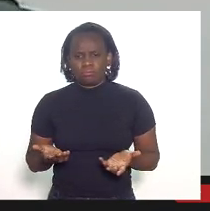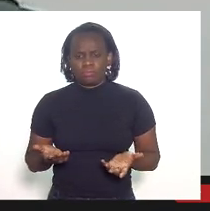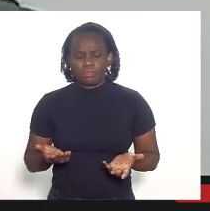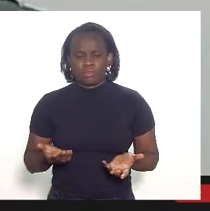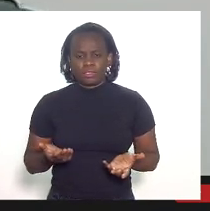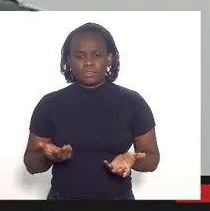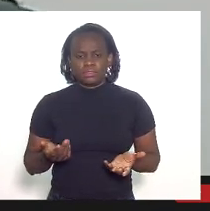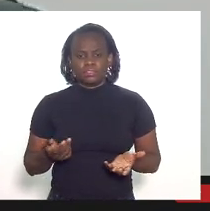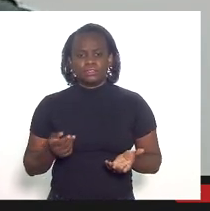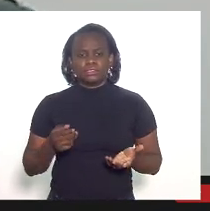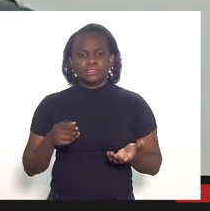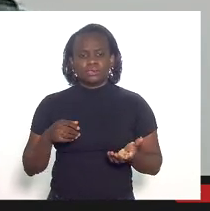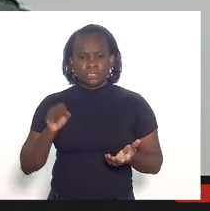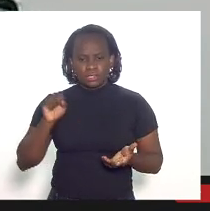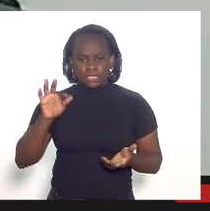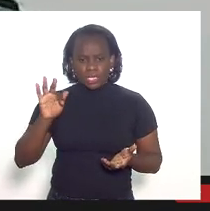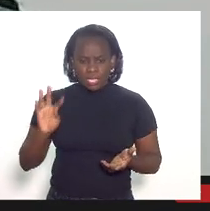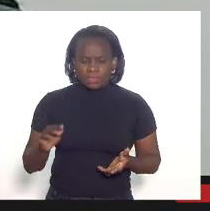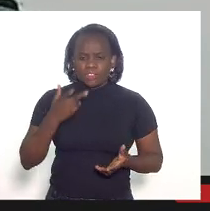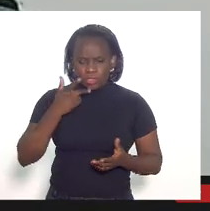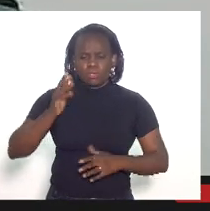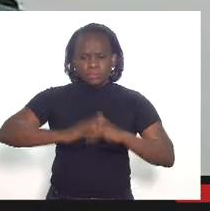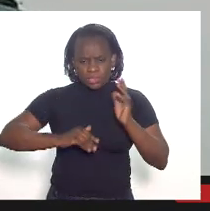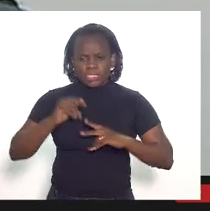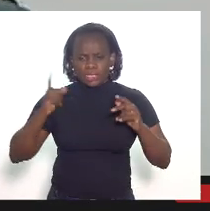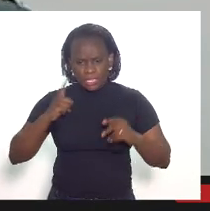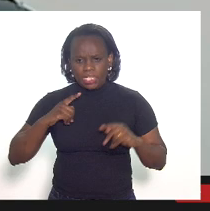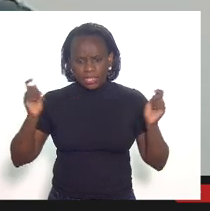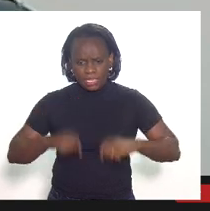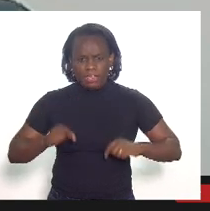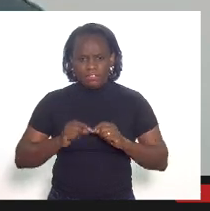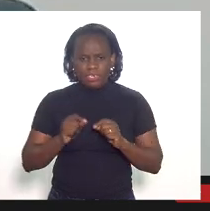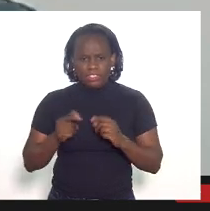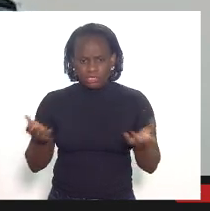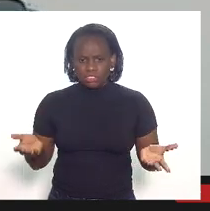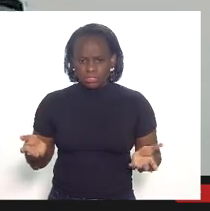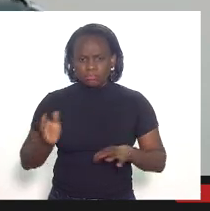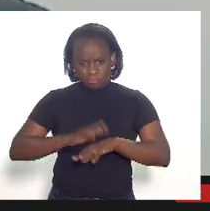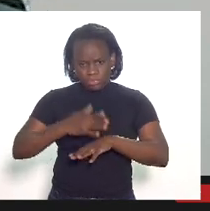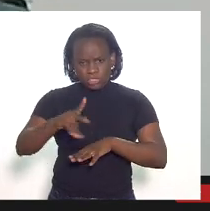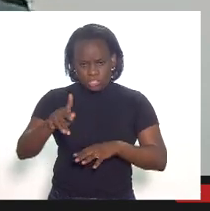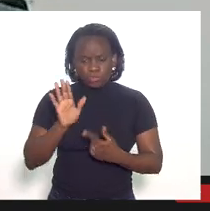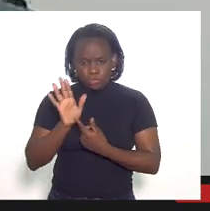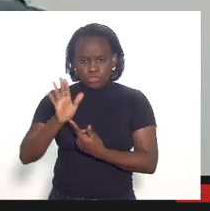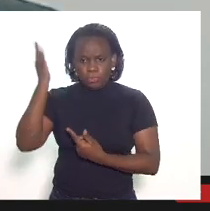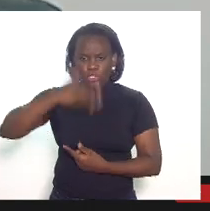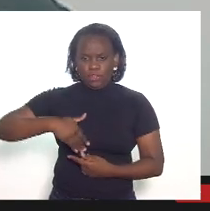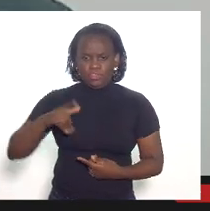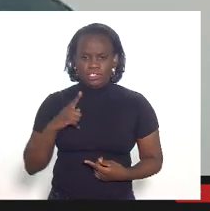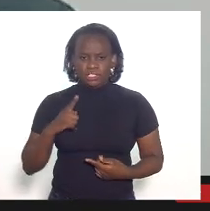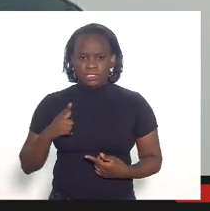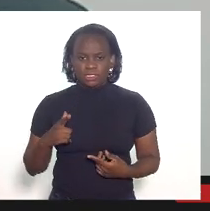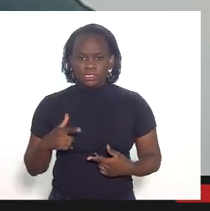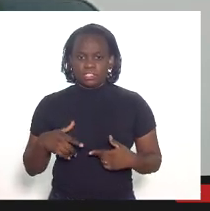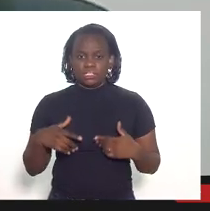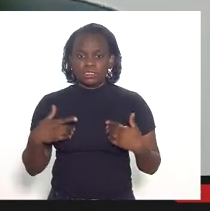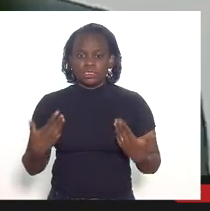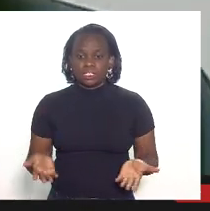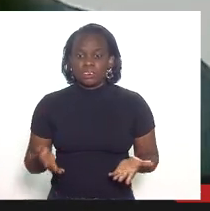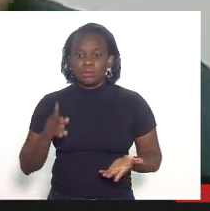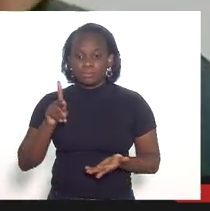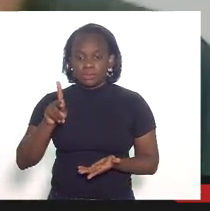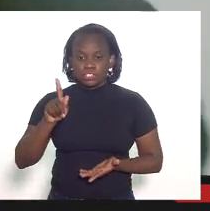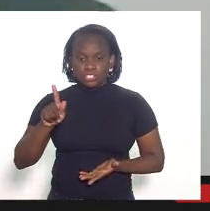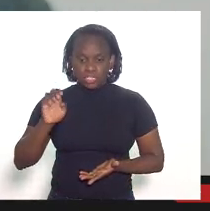o Supremo já determinou que a fazenda tem competência para fazer a excelência mostrou isso a